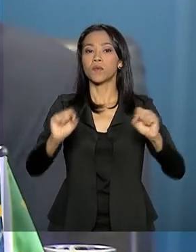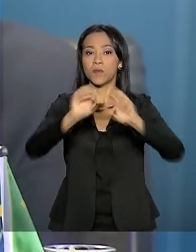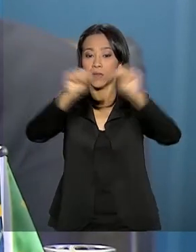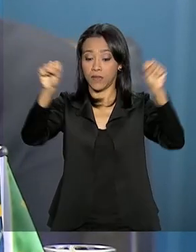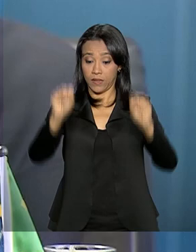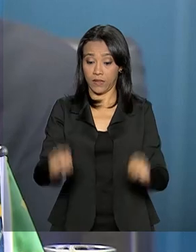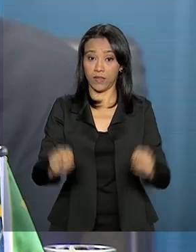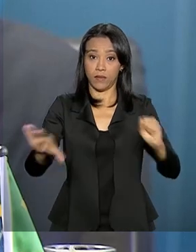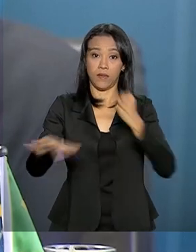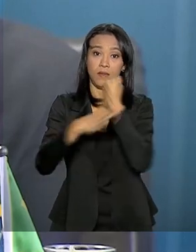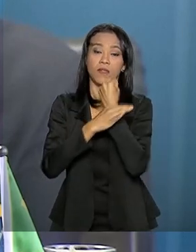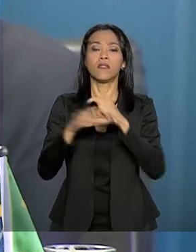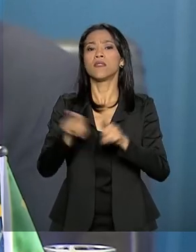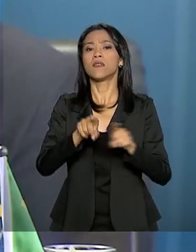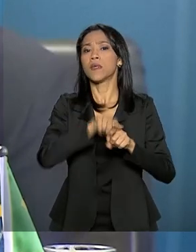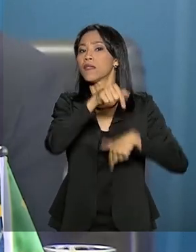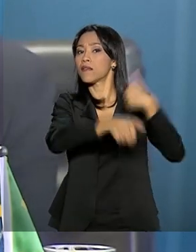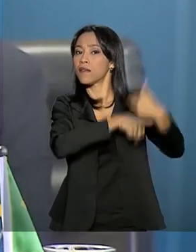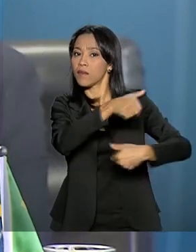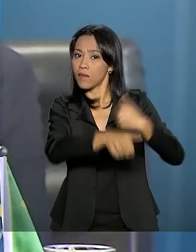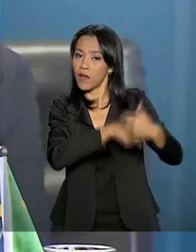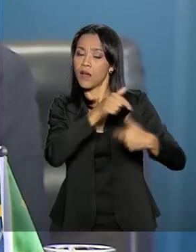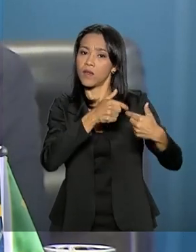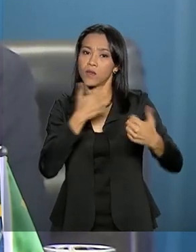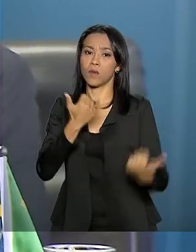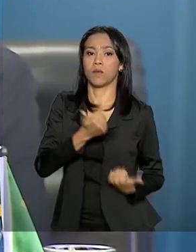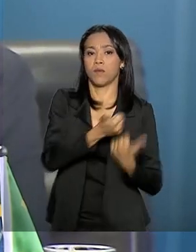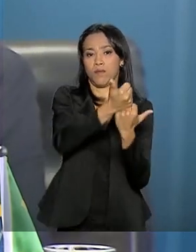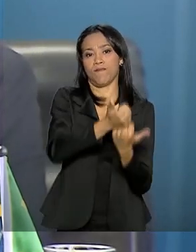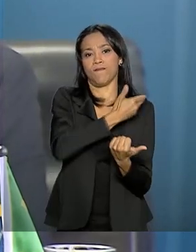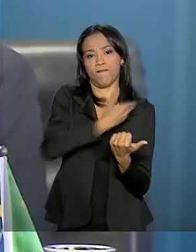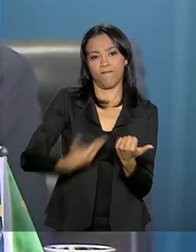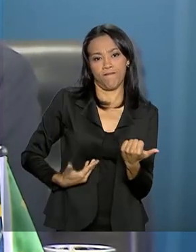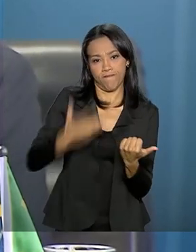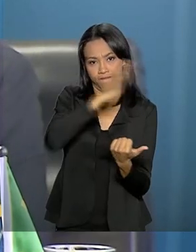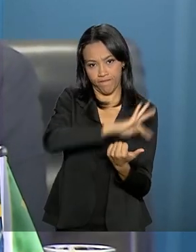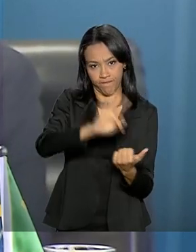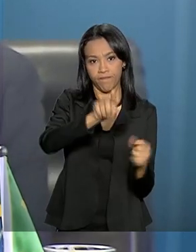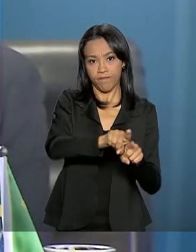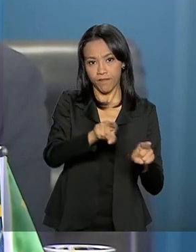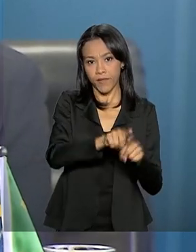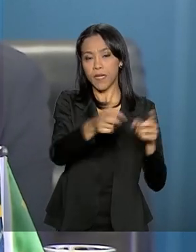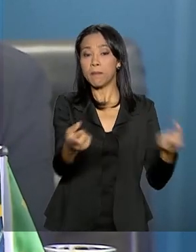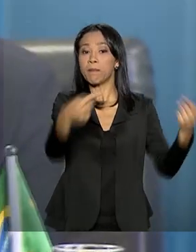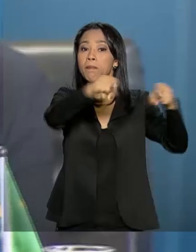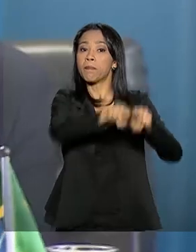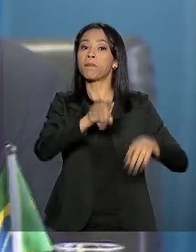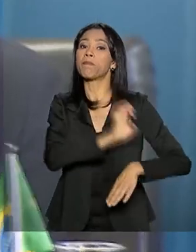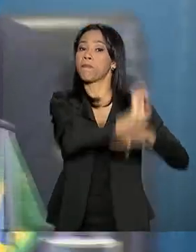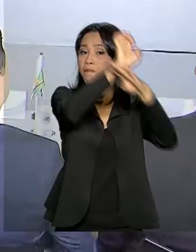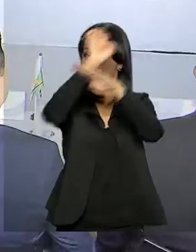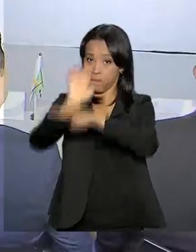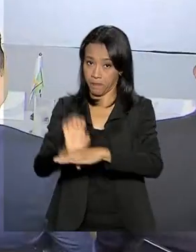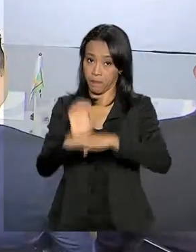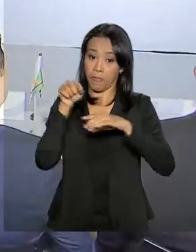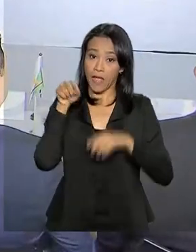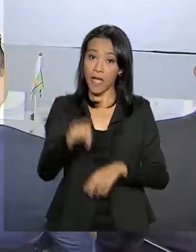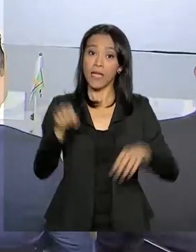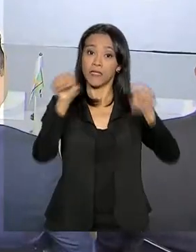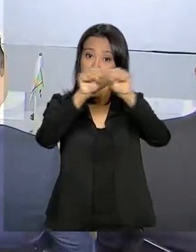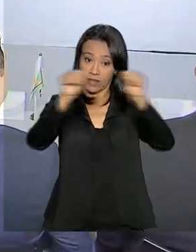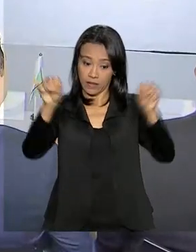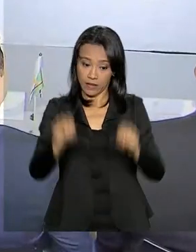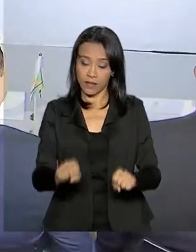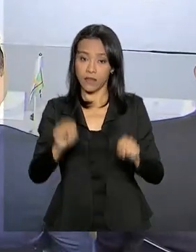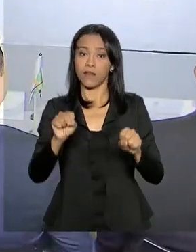e ações conjuntas envolvendo o governo federal e estados. O Sistema Único de Segurança Pública e promete